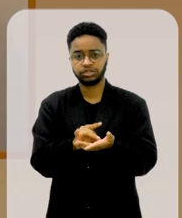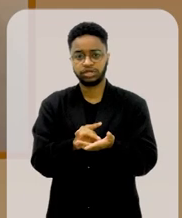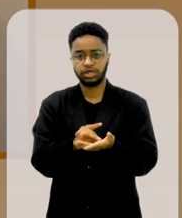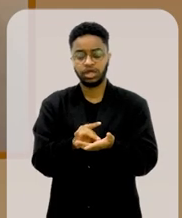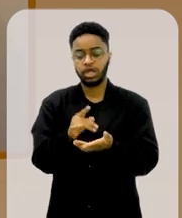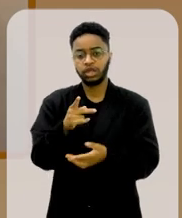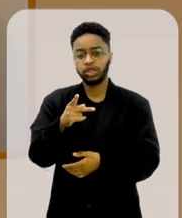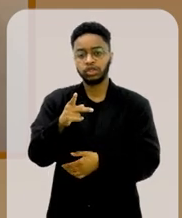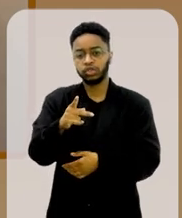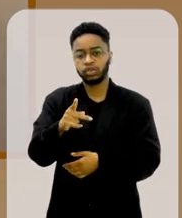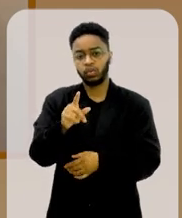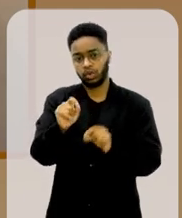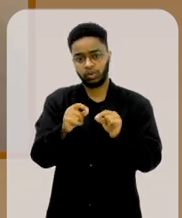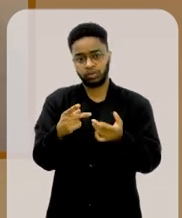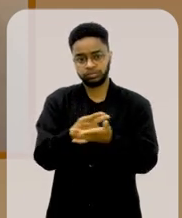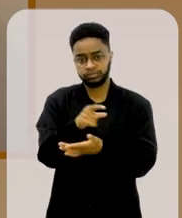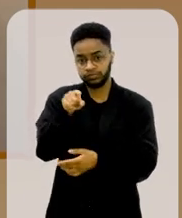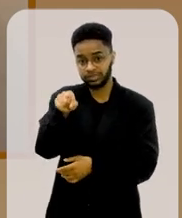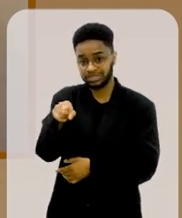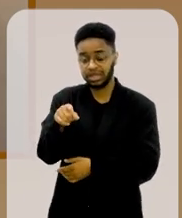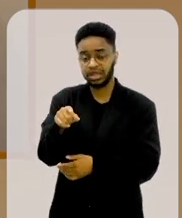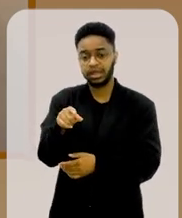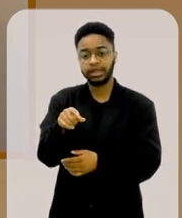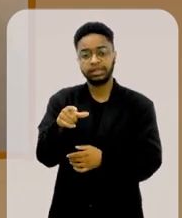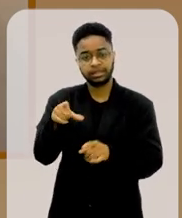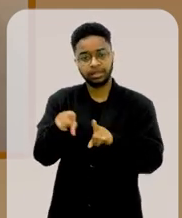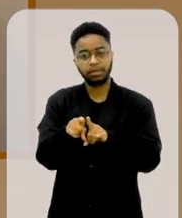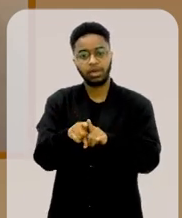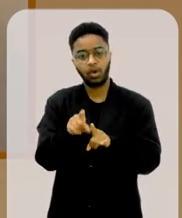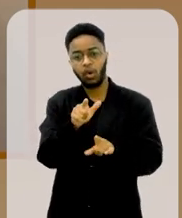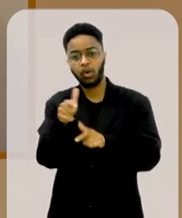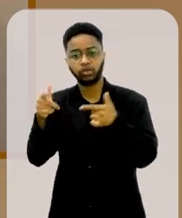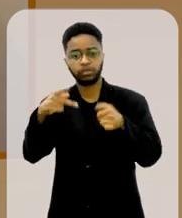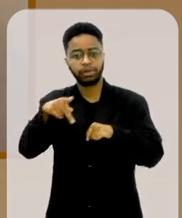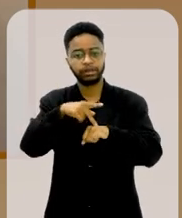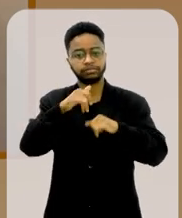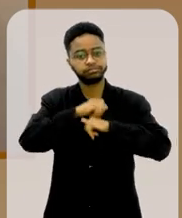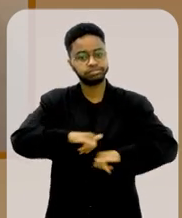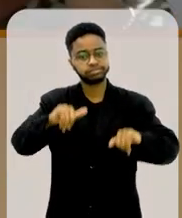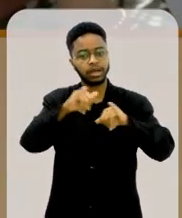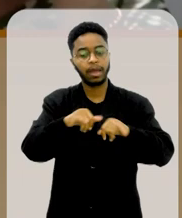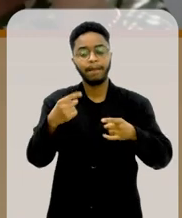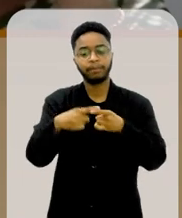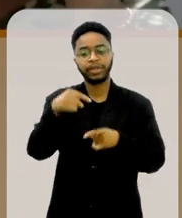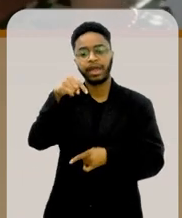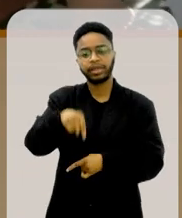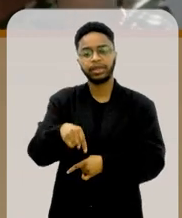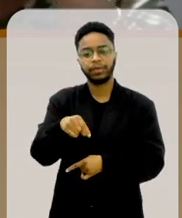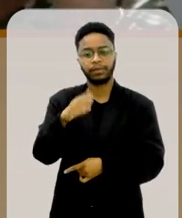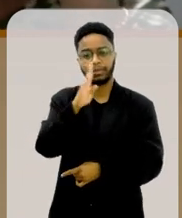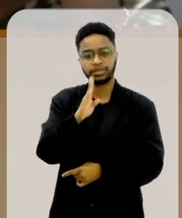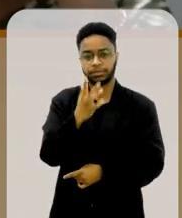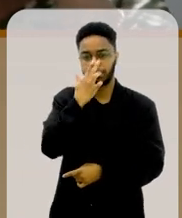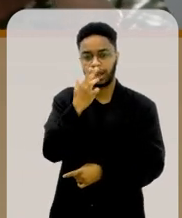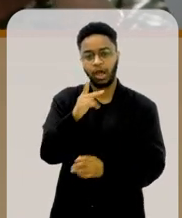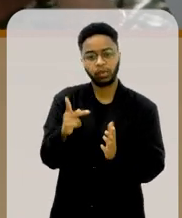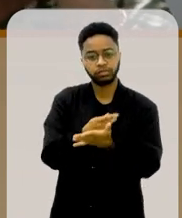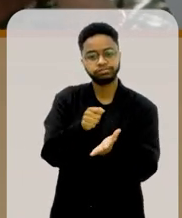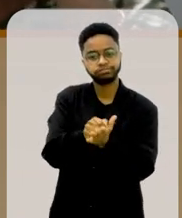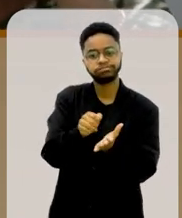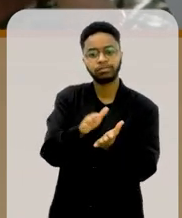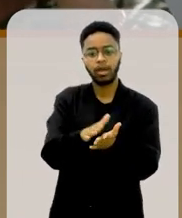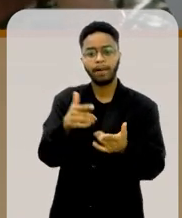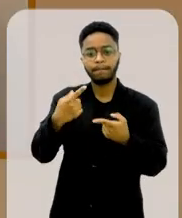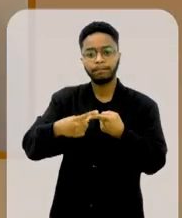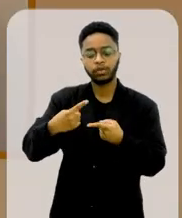ganhou uma repercussão até internacional, né? E o Brasil acabou sofrendo uma espécie de sanção por